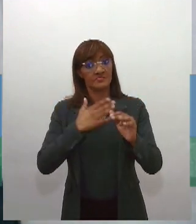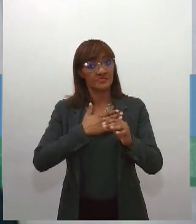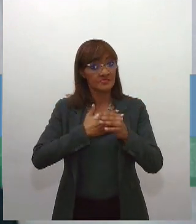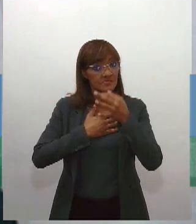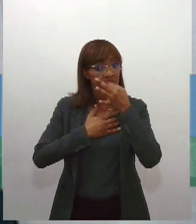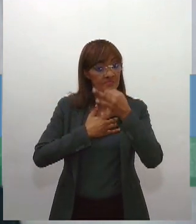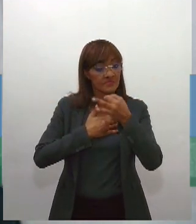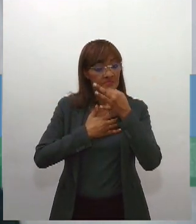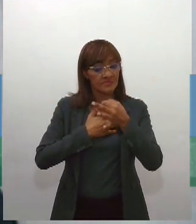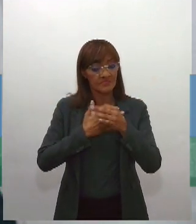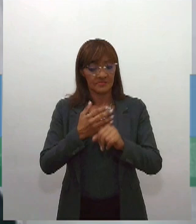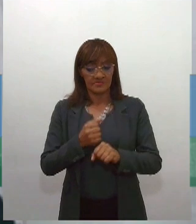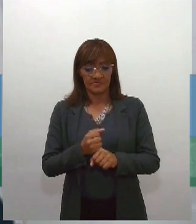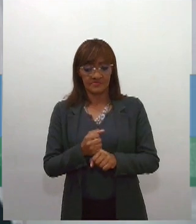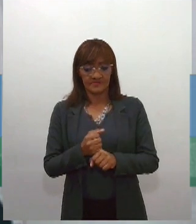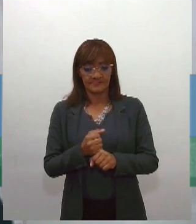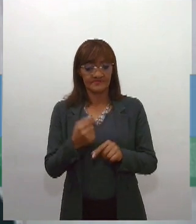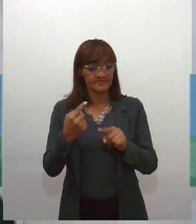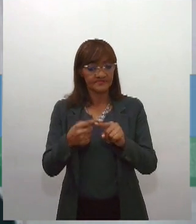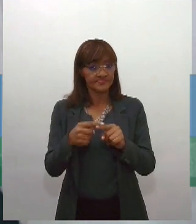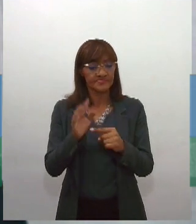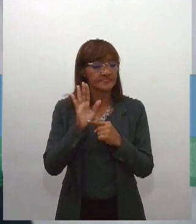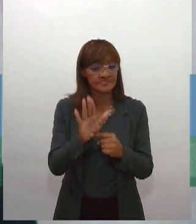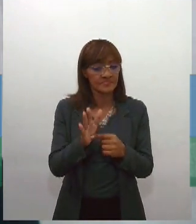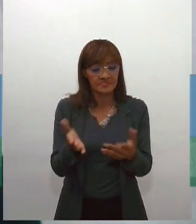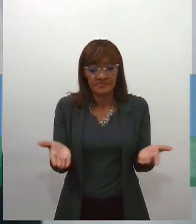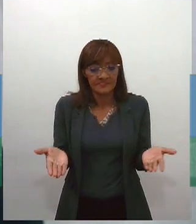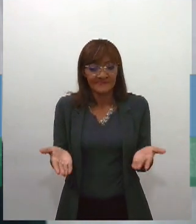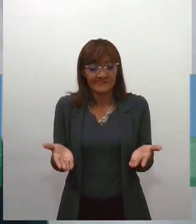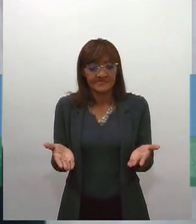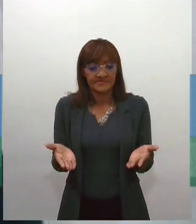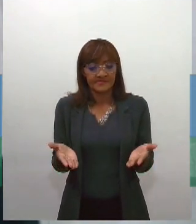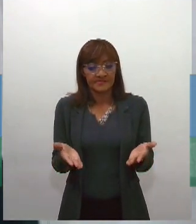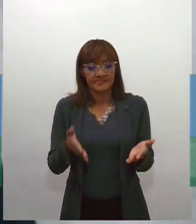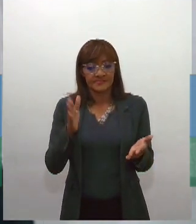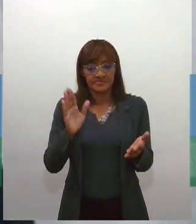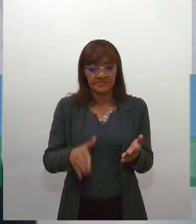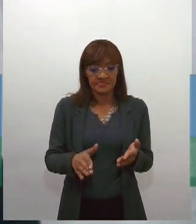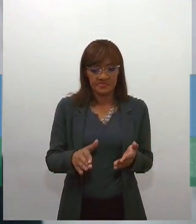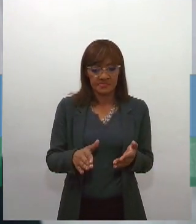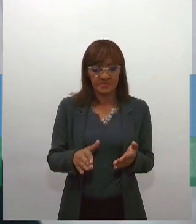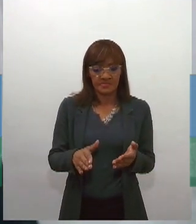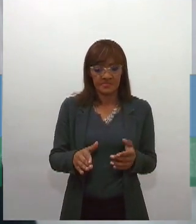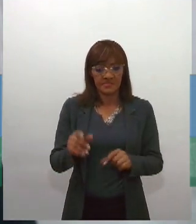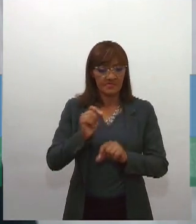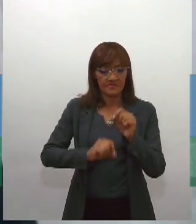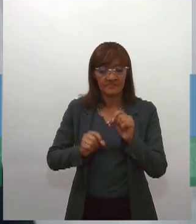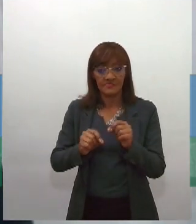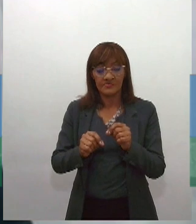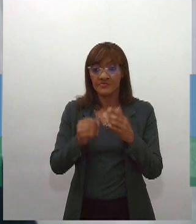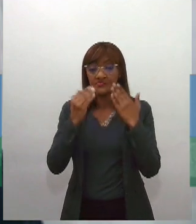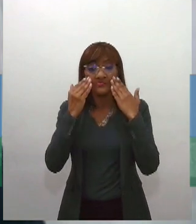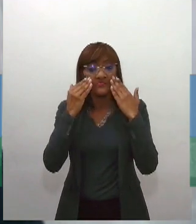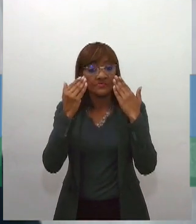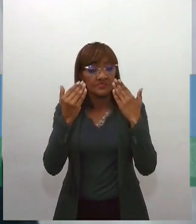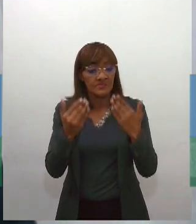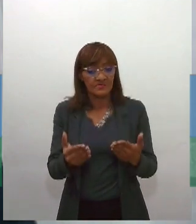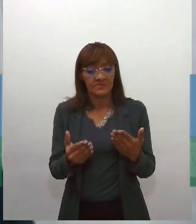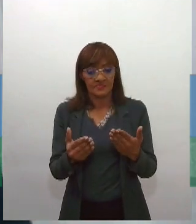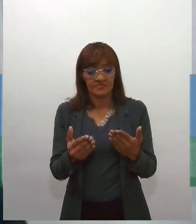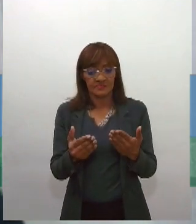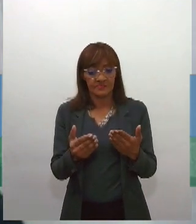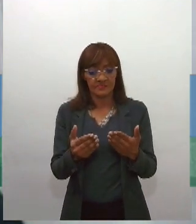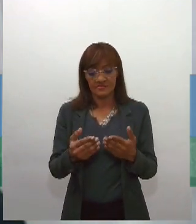acontecimentos mostraram isso, mostraram que o Supremo ficou muito evidente no controle da política,